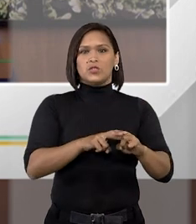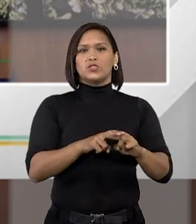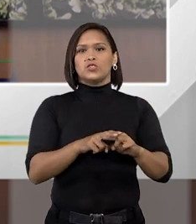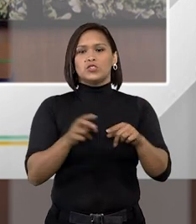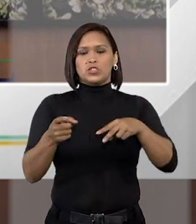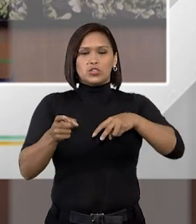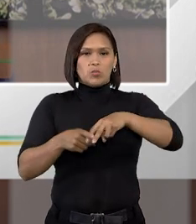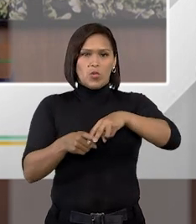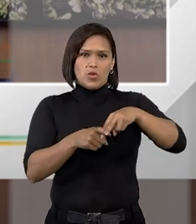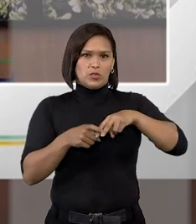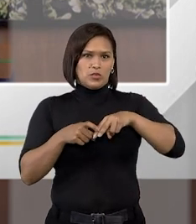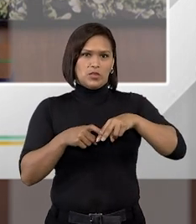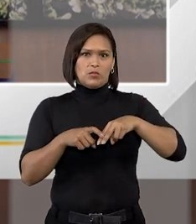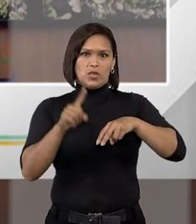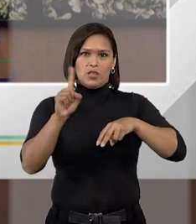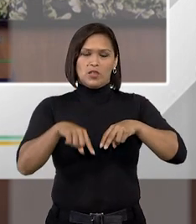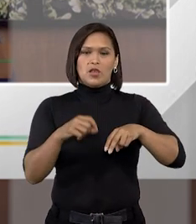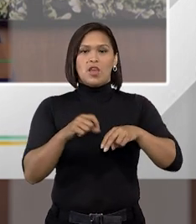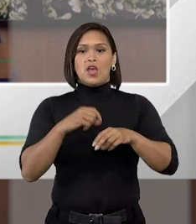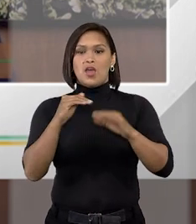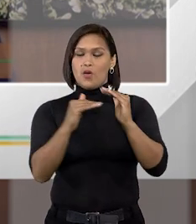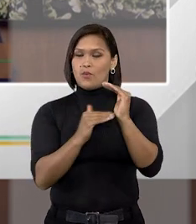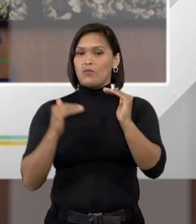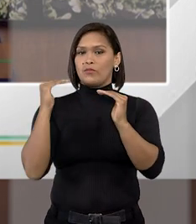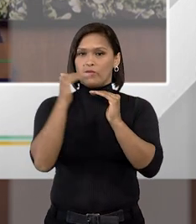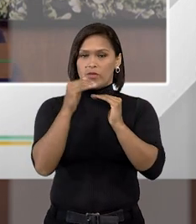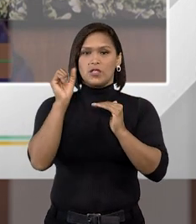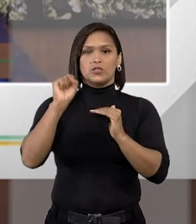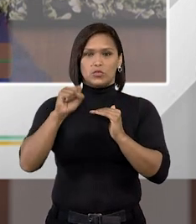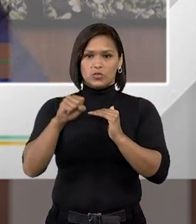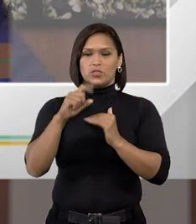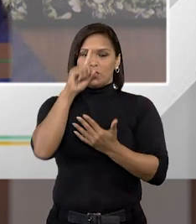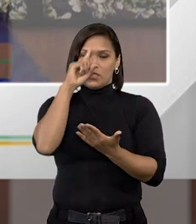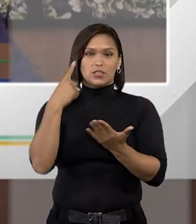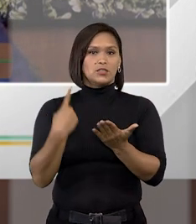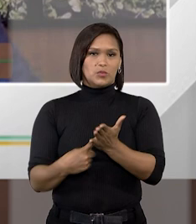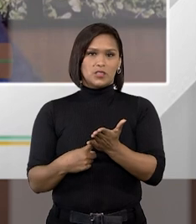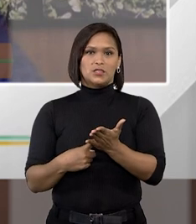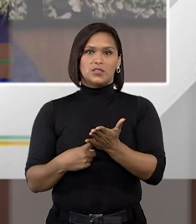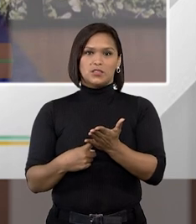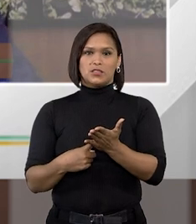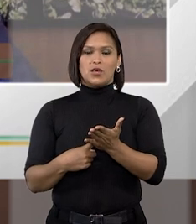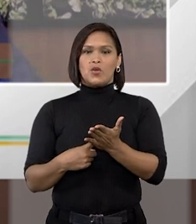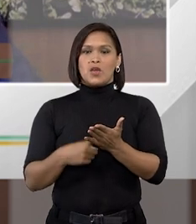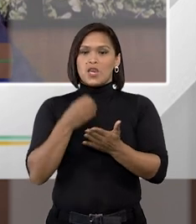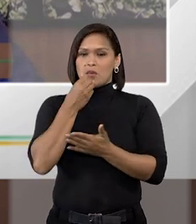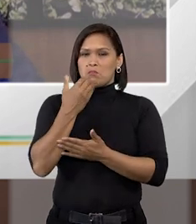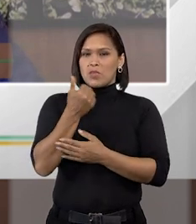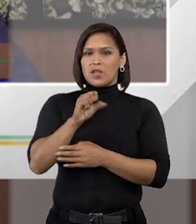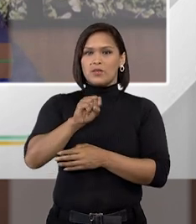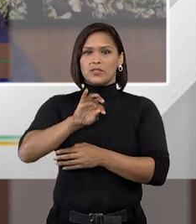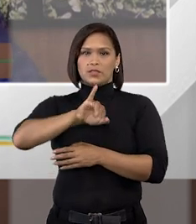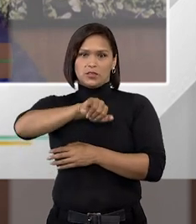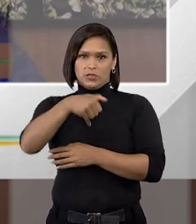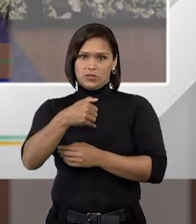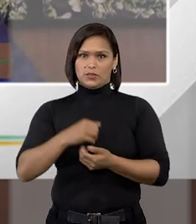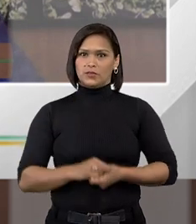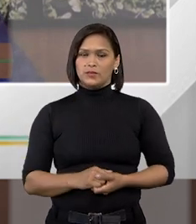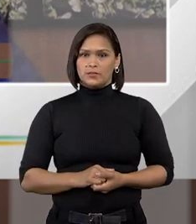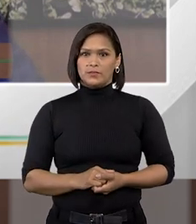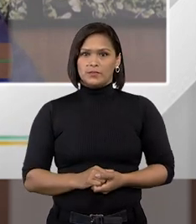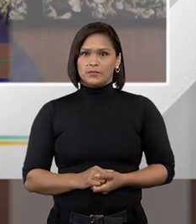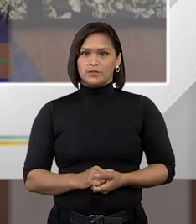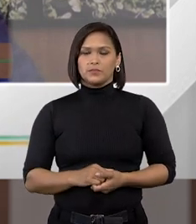monitoramento é um grande avanço e essa é uma decisão que engrandece o Superior Tribunal de Justiça